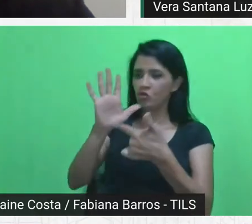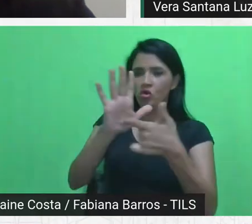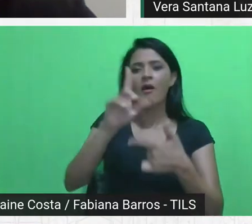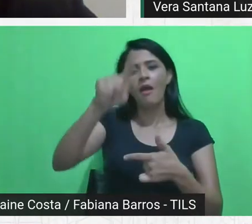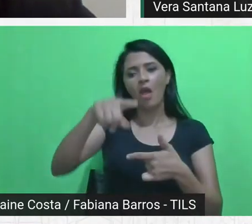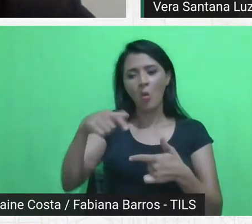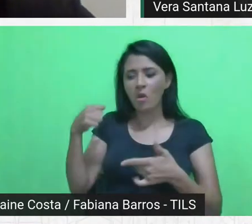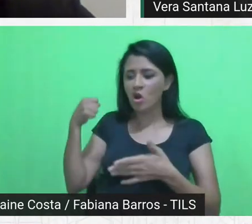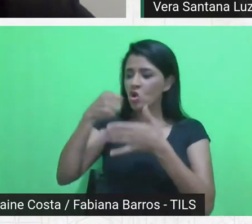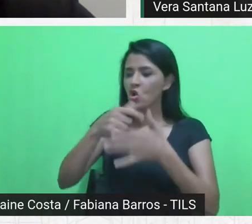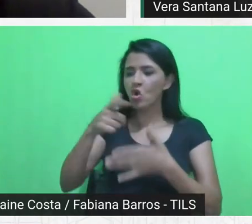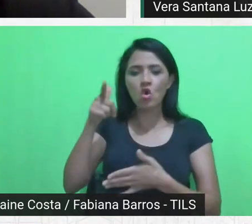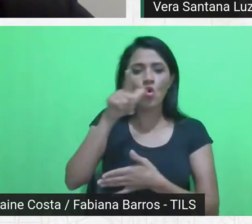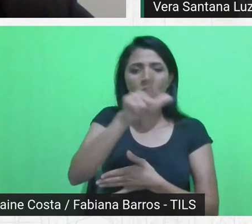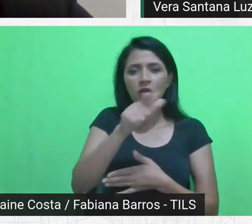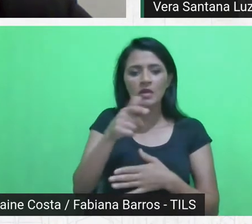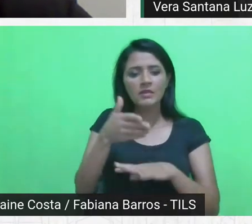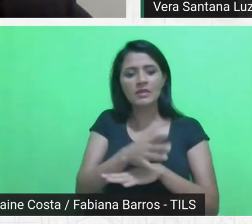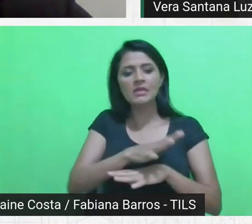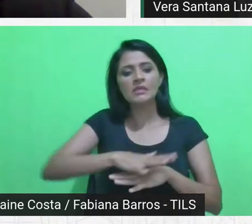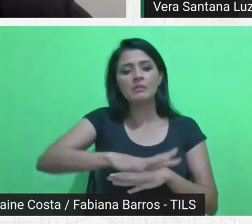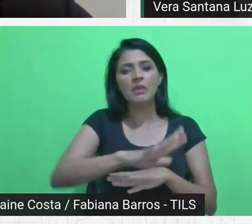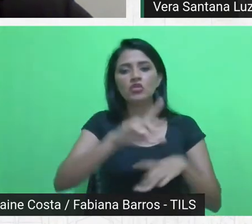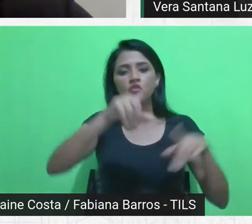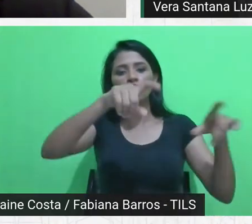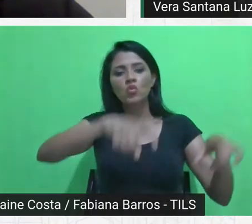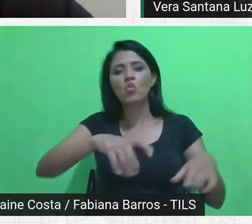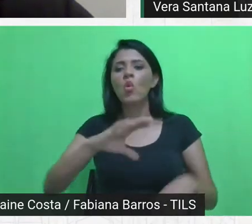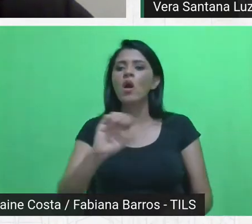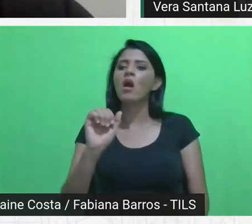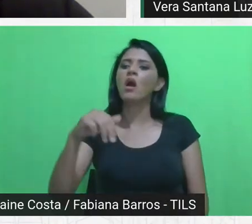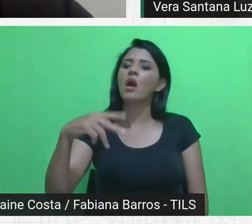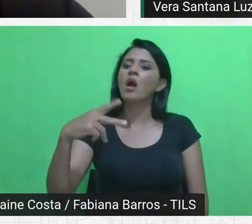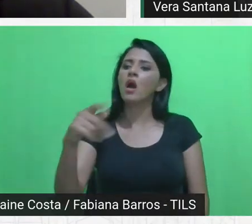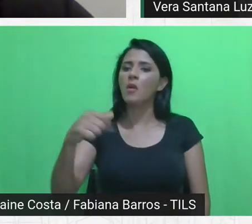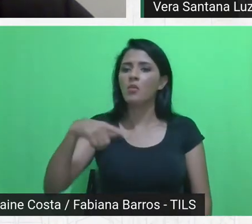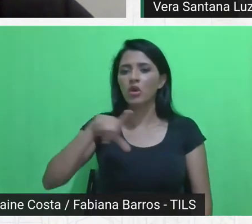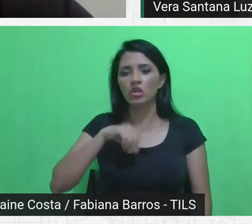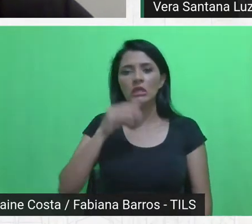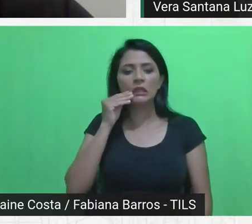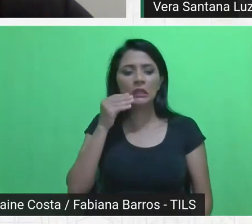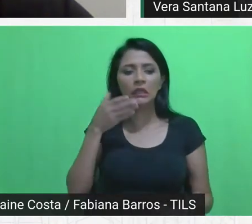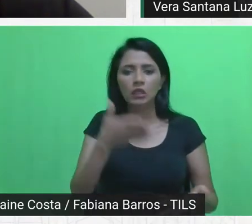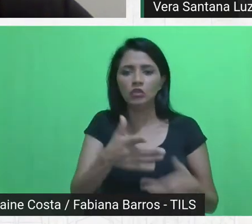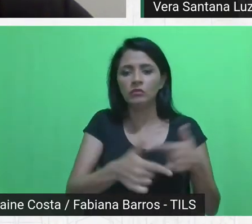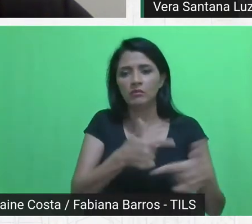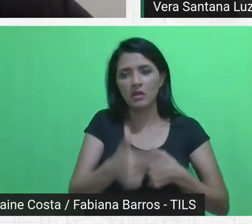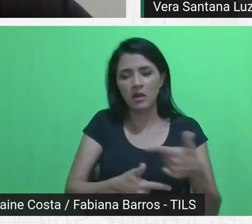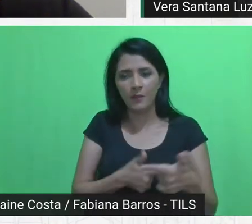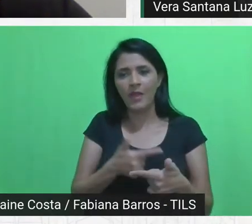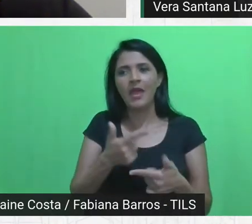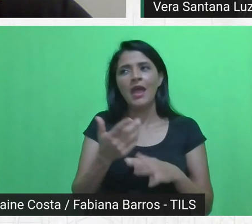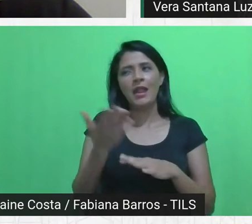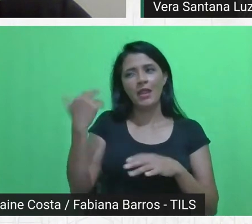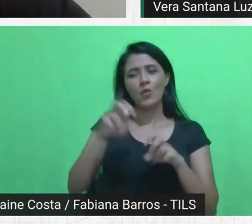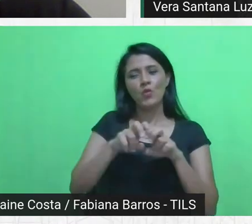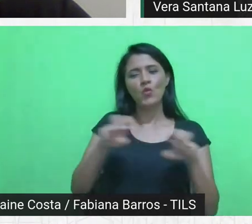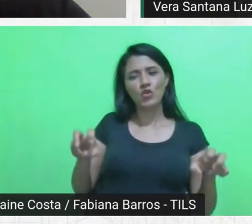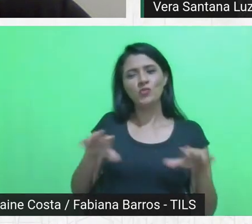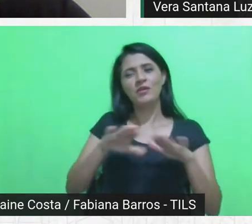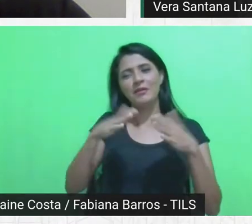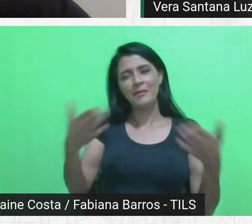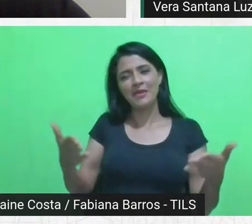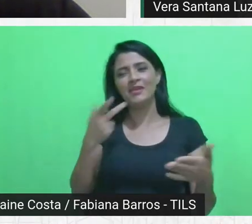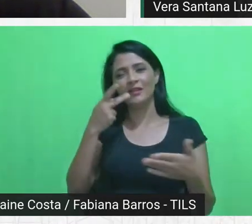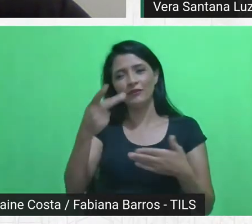campo que a gente está tentando trabalhar. Então, no fundo, tem um pouco o que foi falado na última mesa de redefinir as